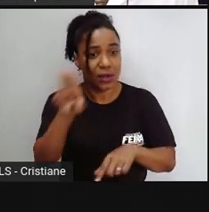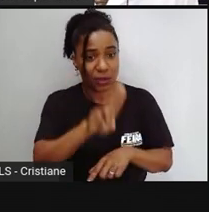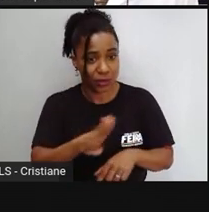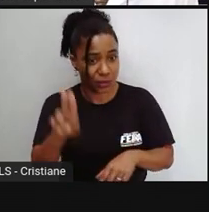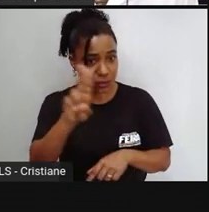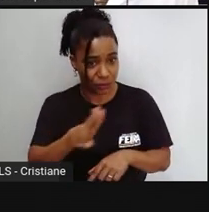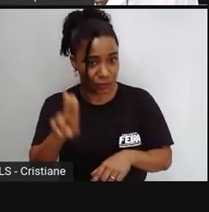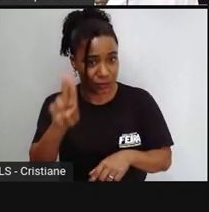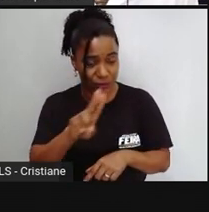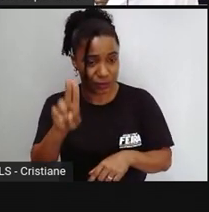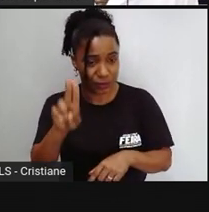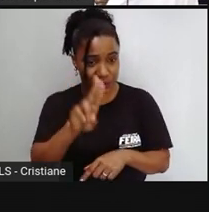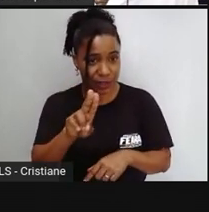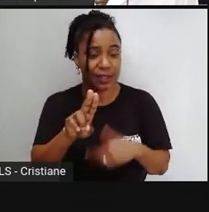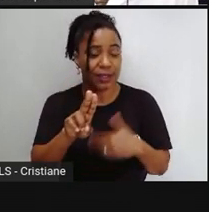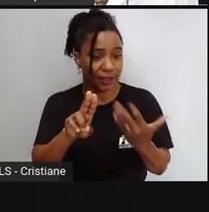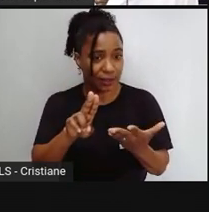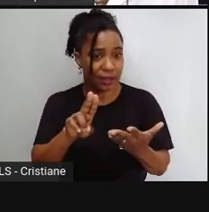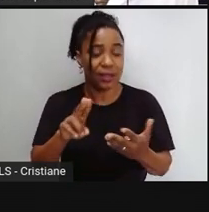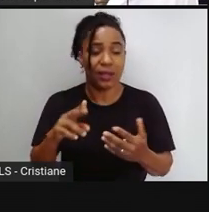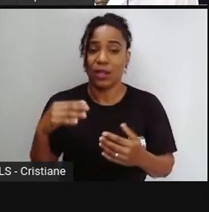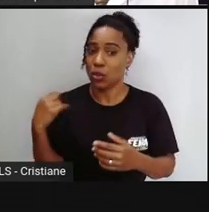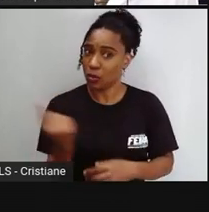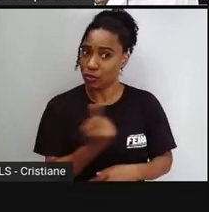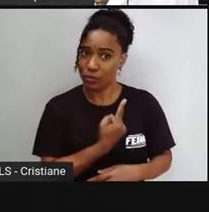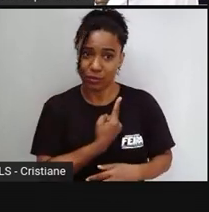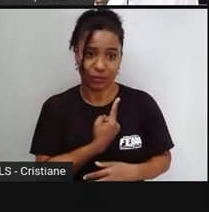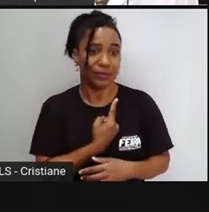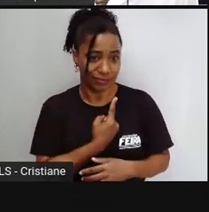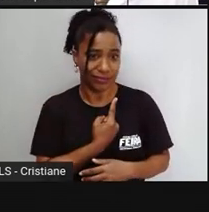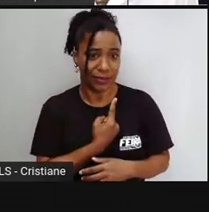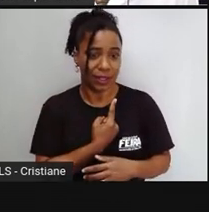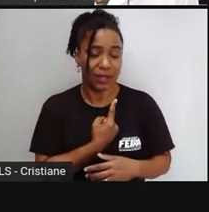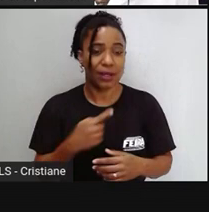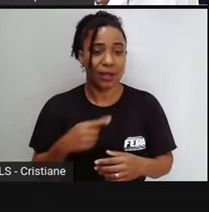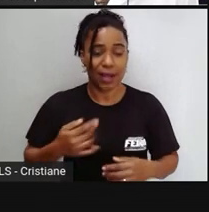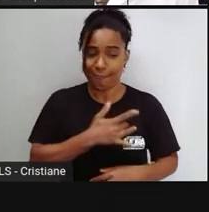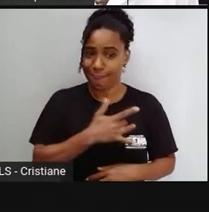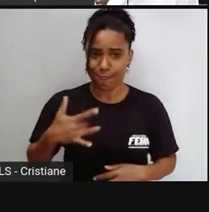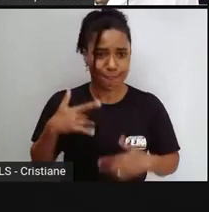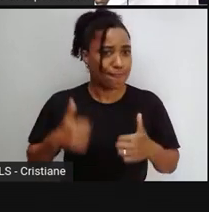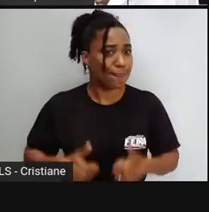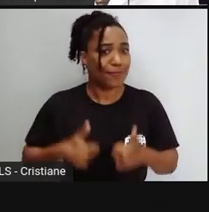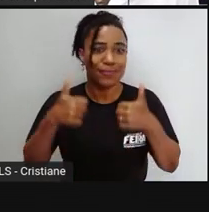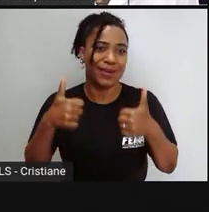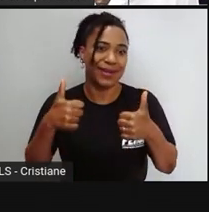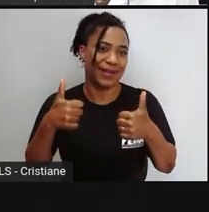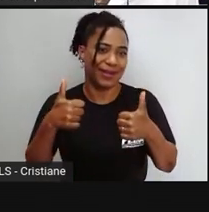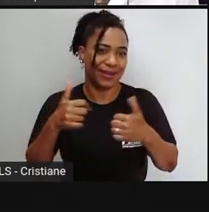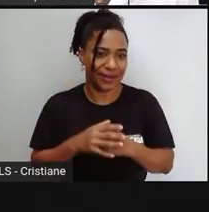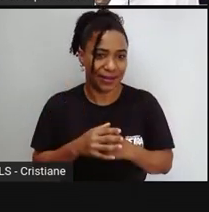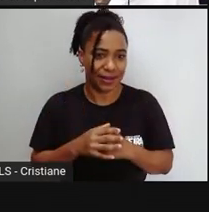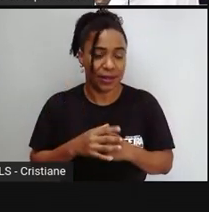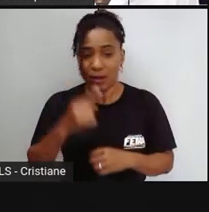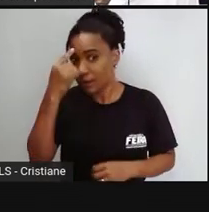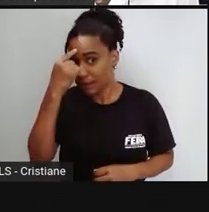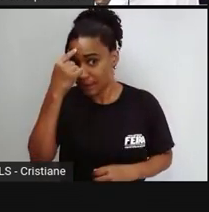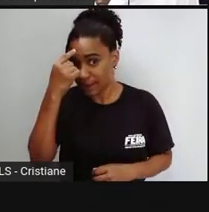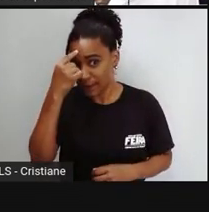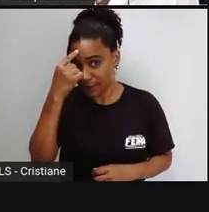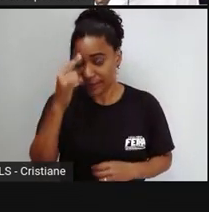assadir a qualidade de vida. Para vocês terem uma ideia, é muito importante